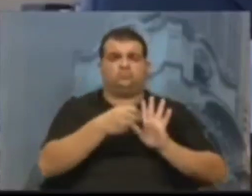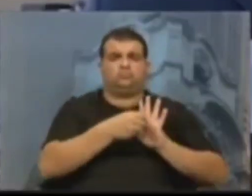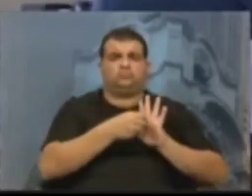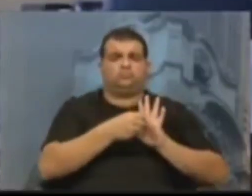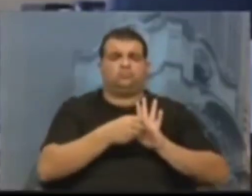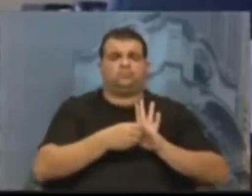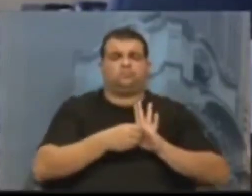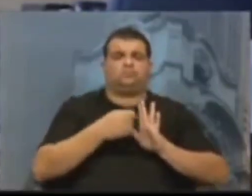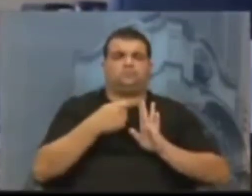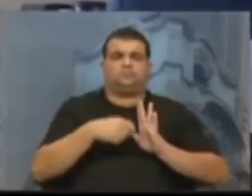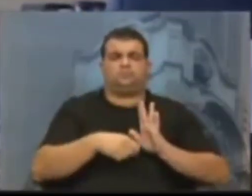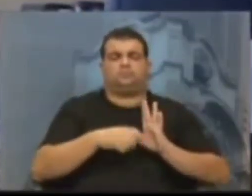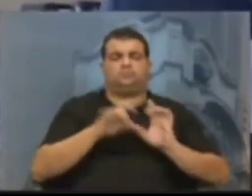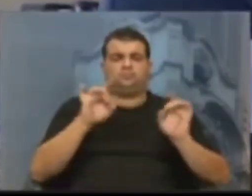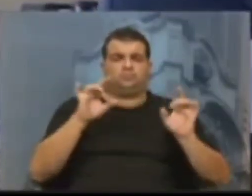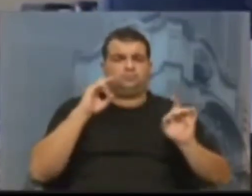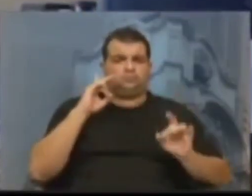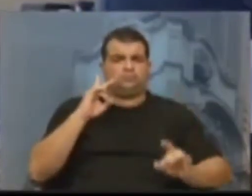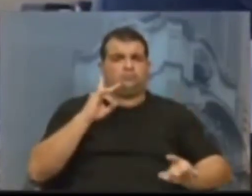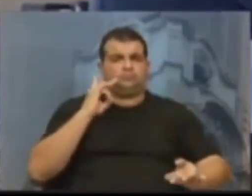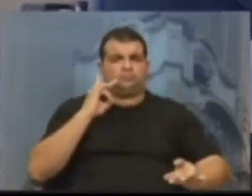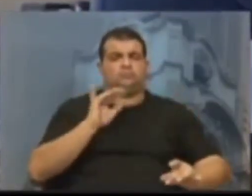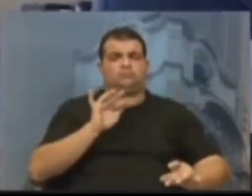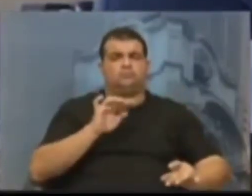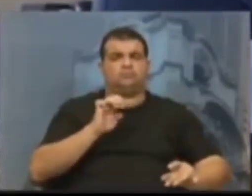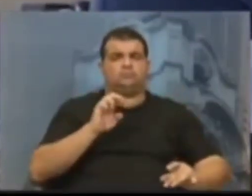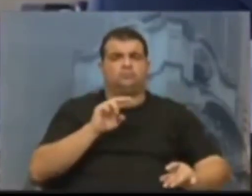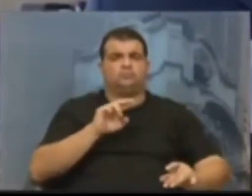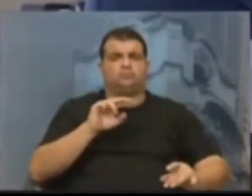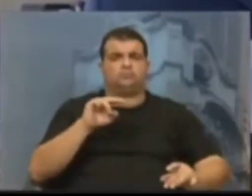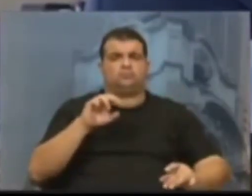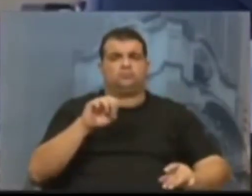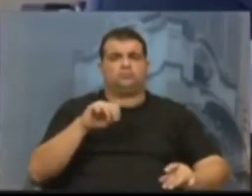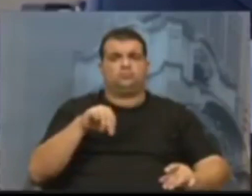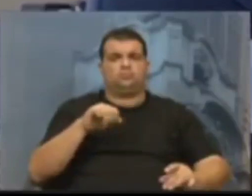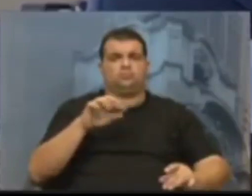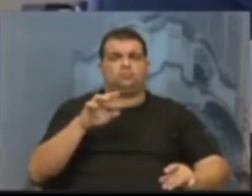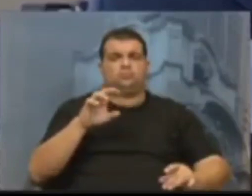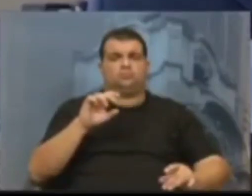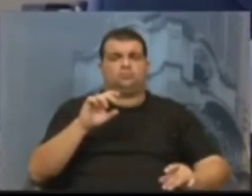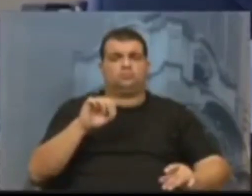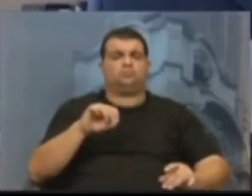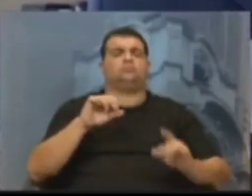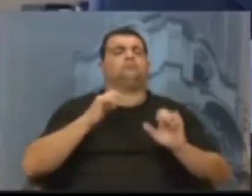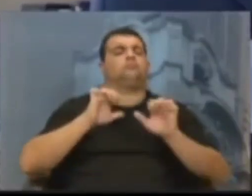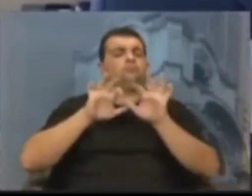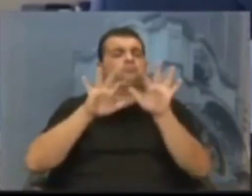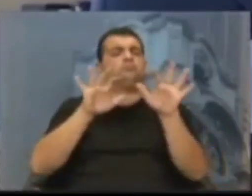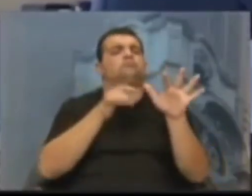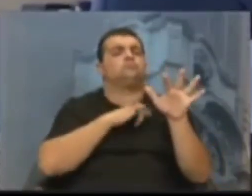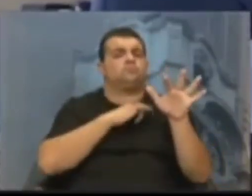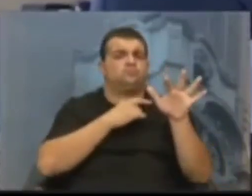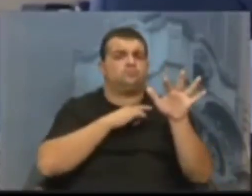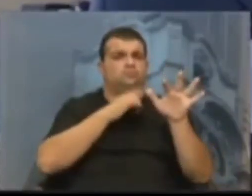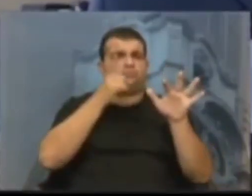do nobre vereador Ferronato, que nitidamente tem como objetivo